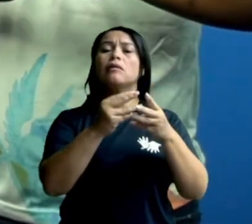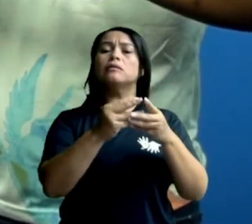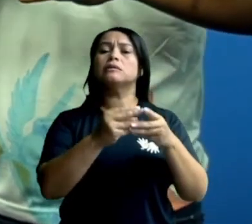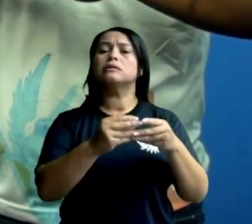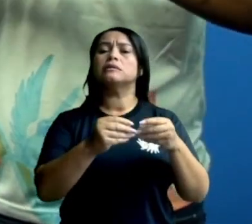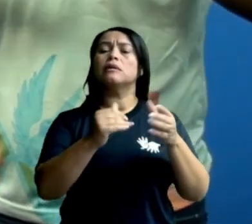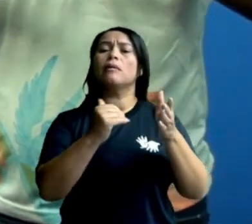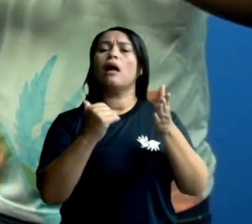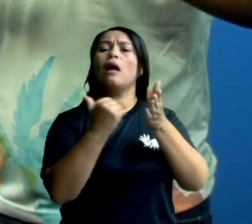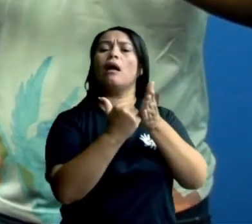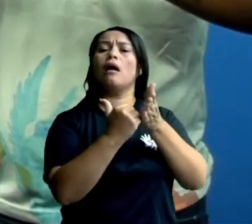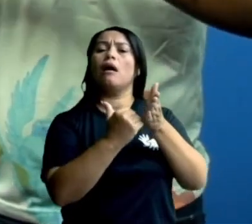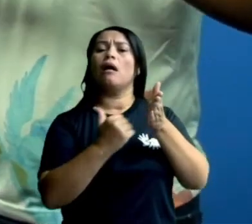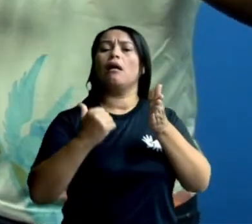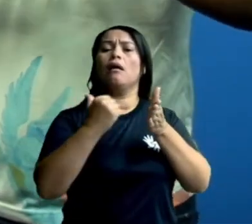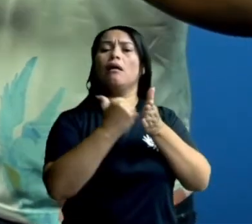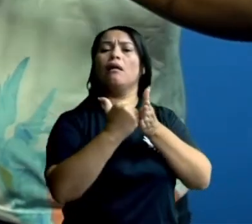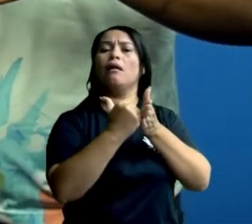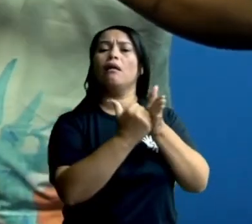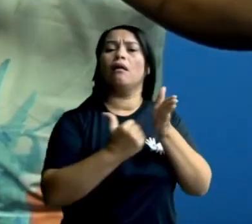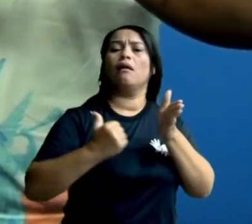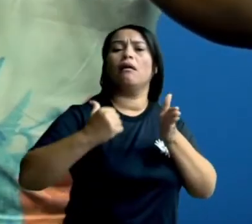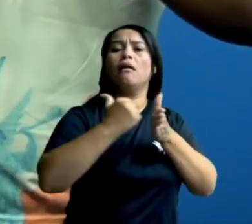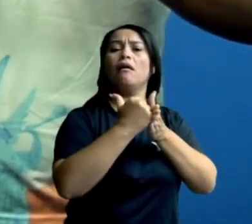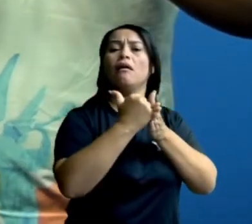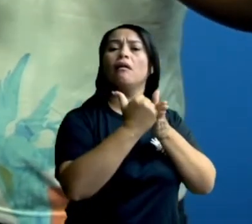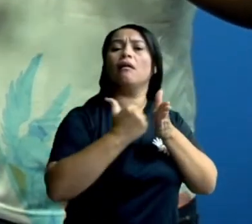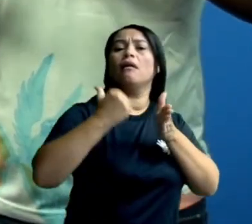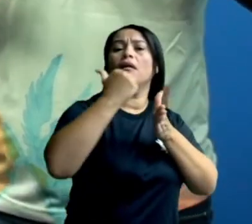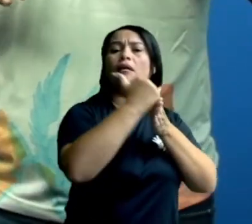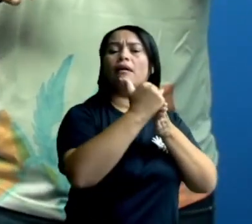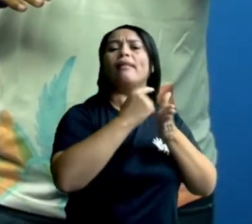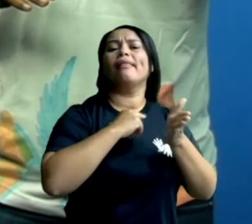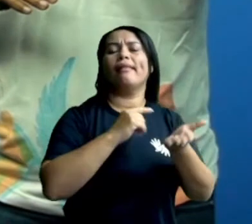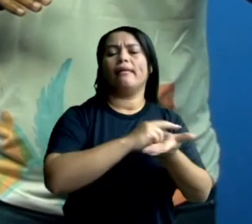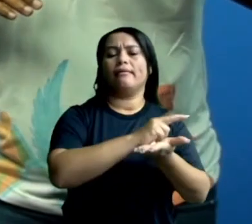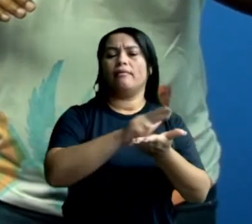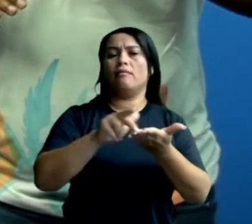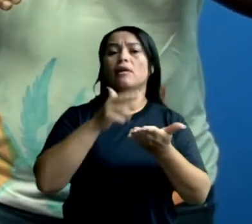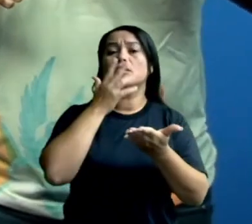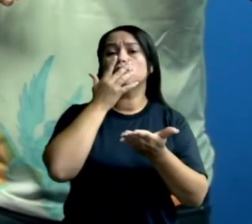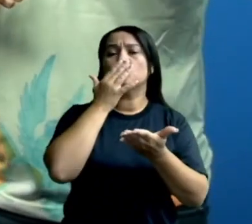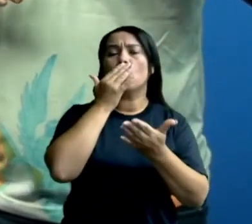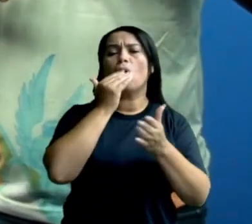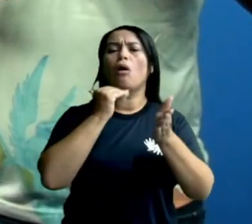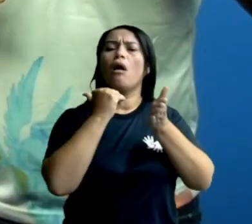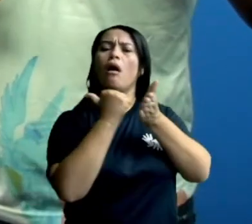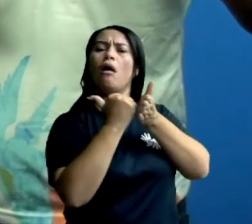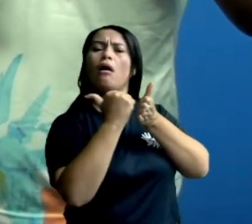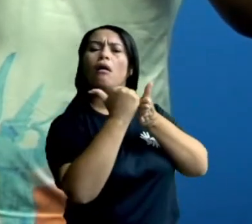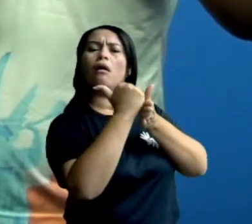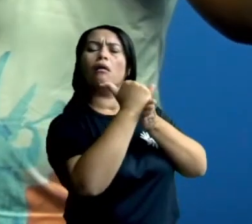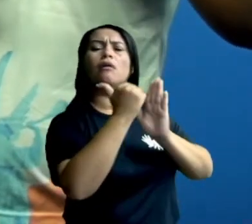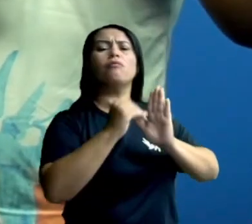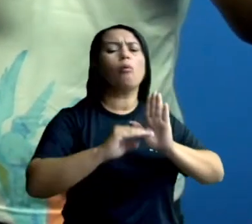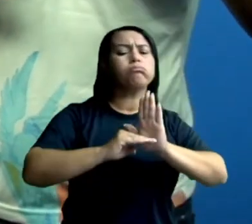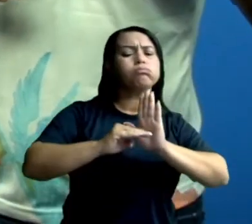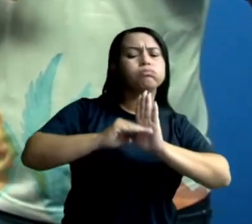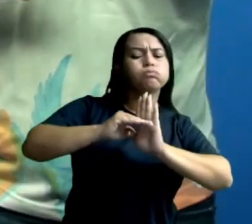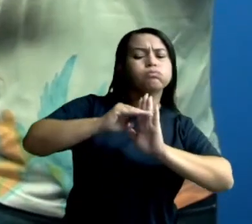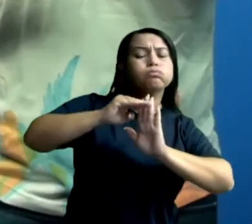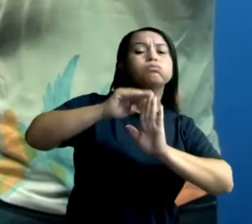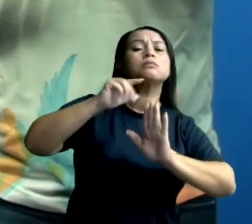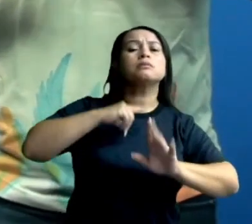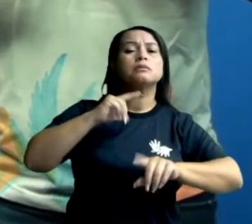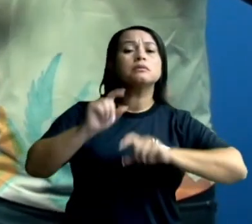uma camada por cima da outra e formam diversos tipos de coloração. Cada nível, cada coloração tem uma idade